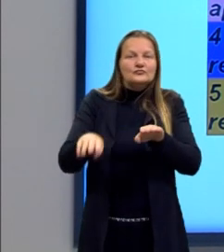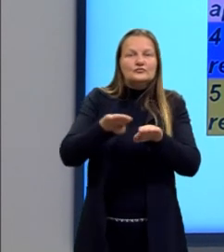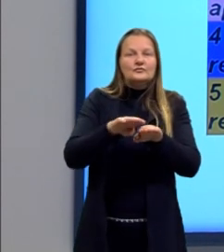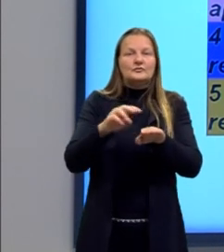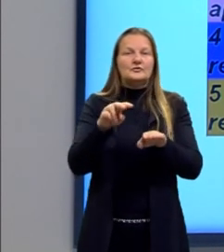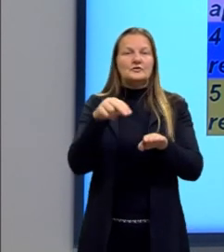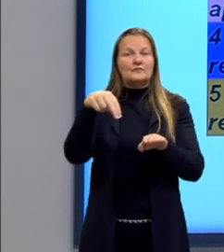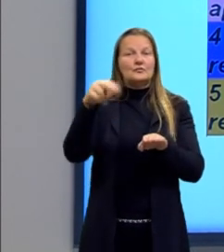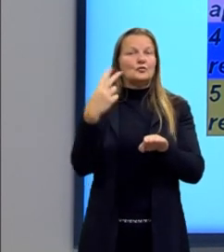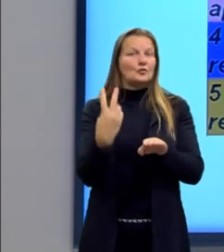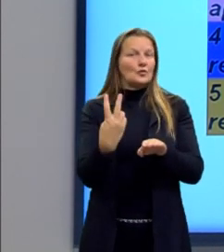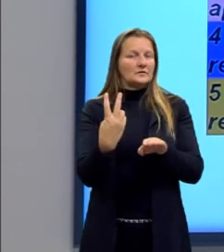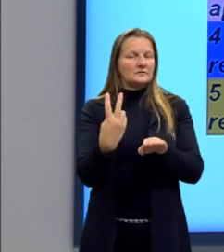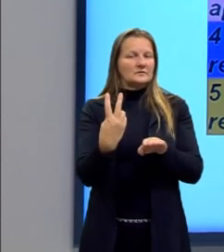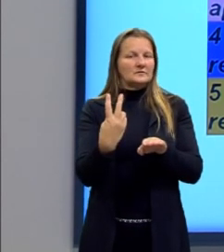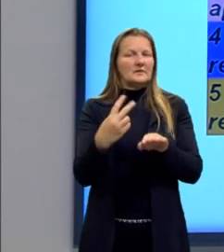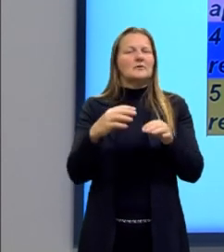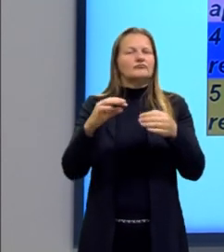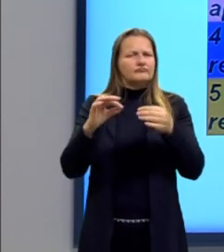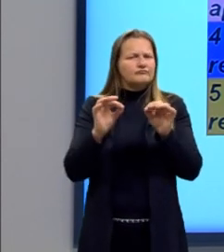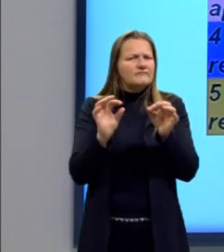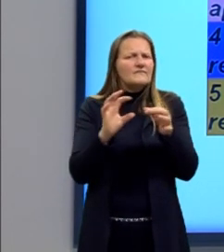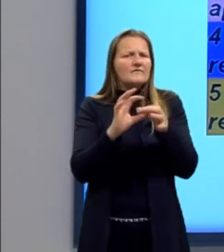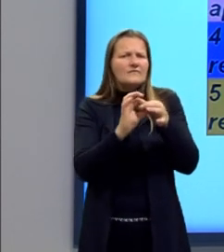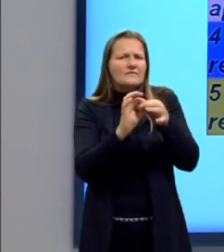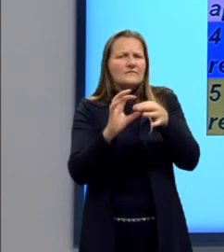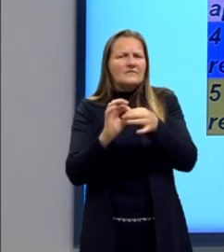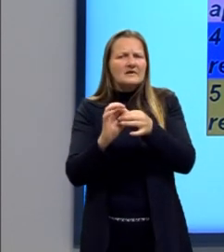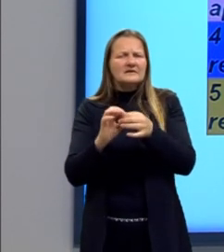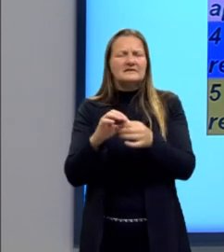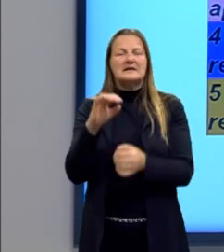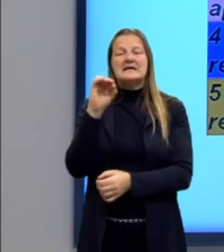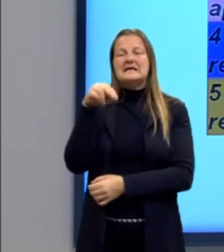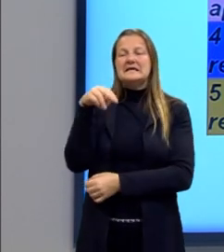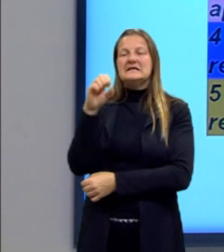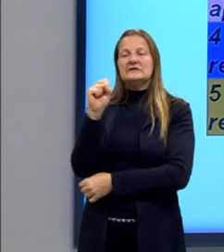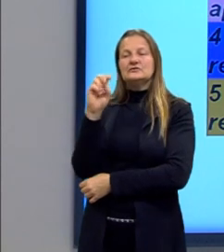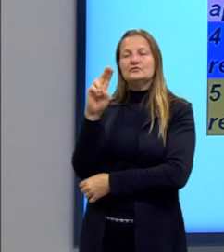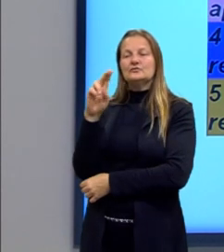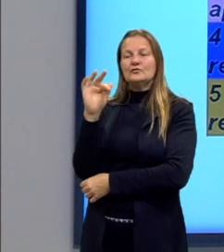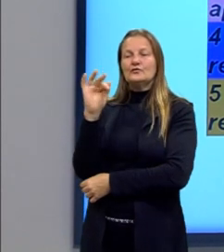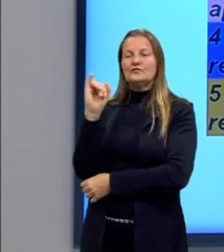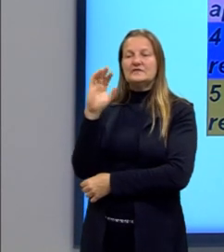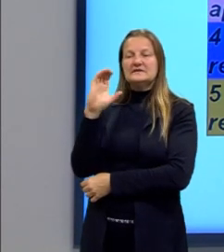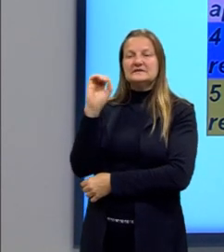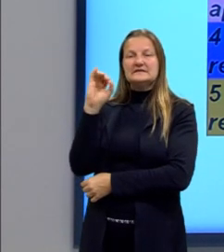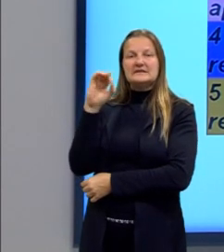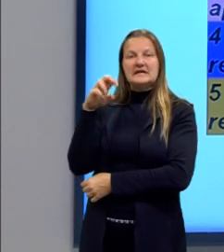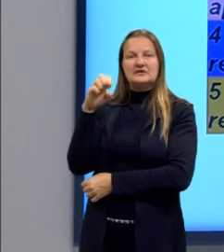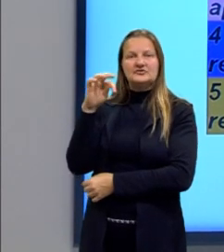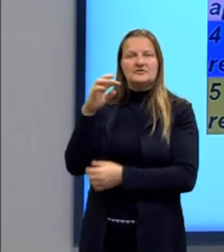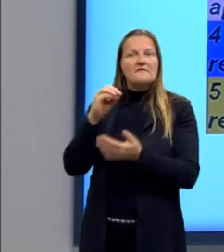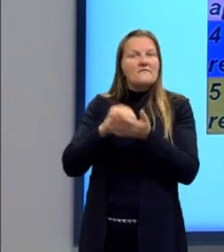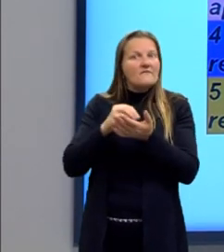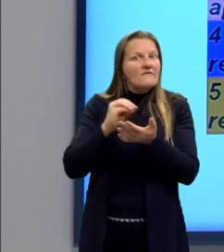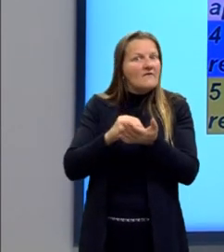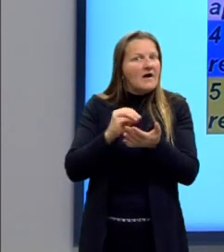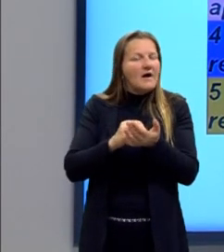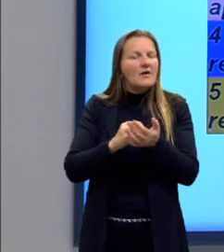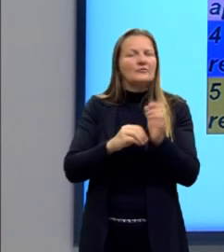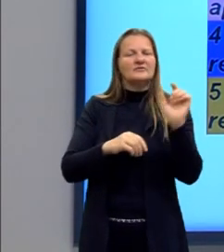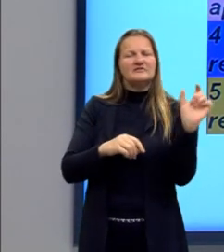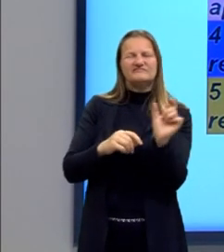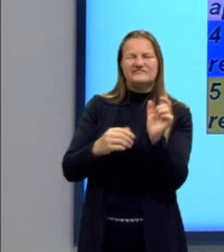articula as partes do texto de forma insuficiente, com muitas inadequações, e apresenta repertório